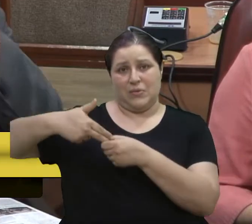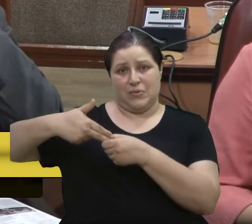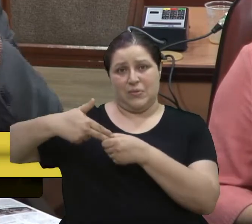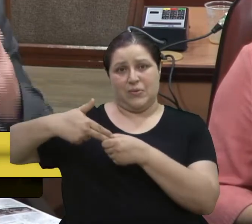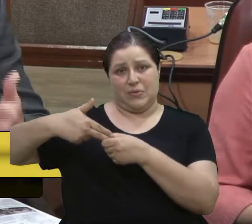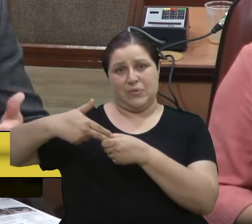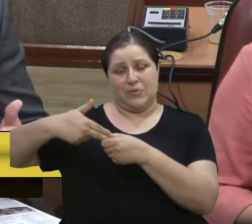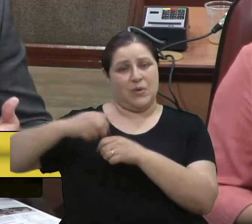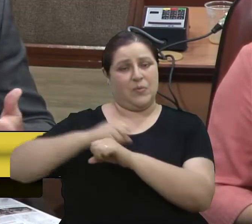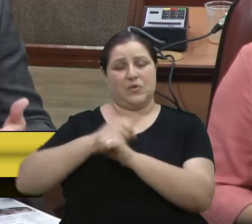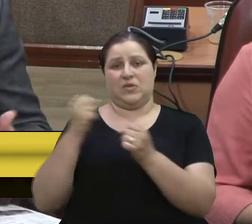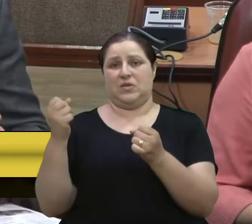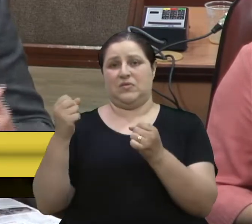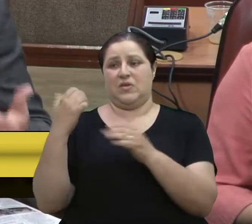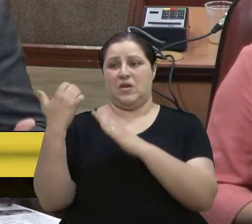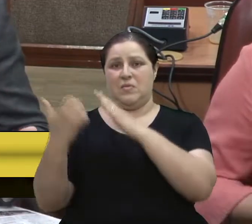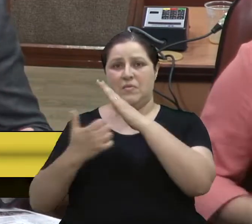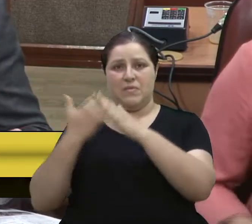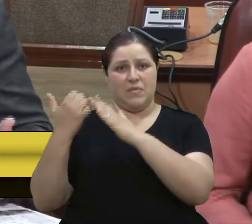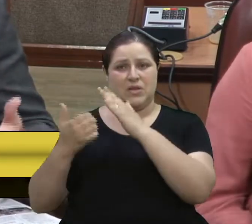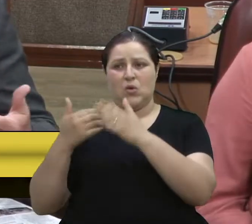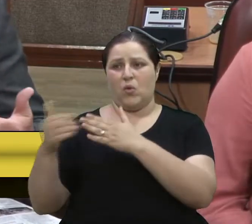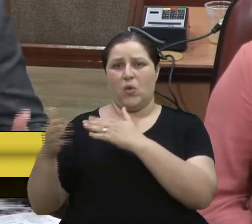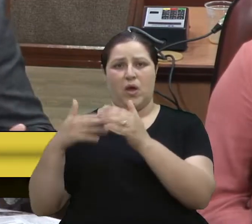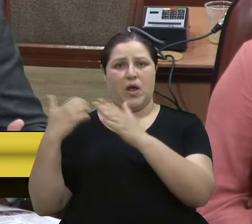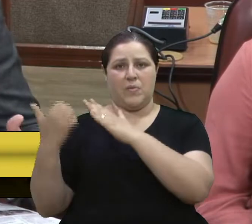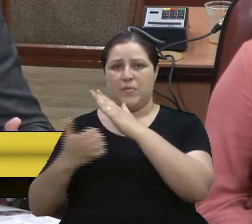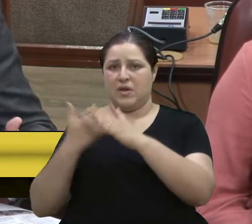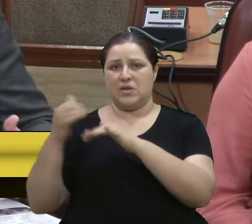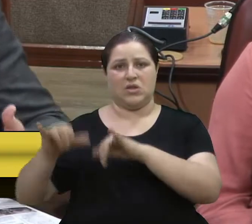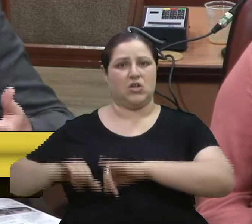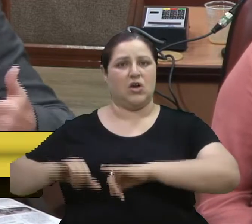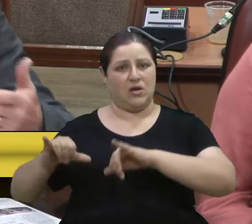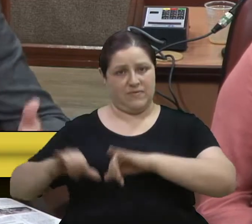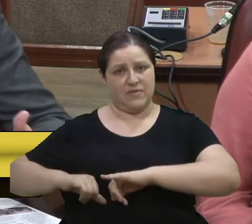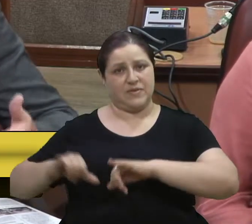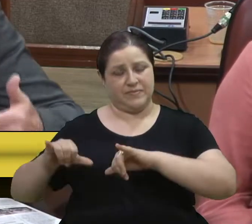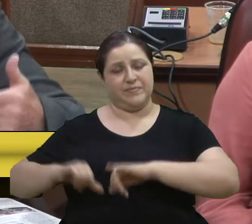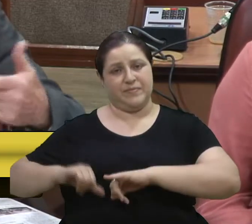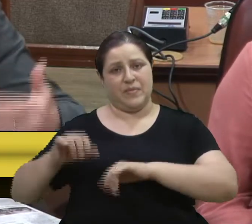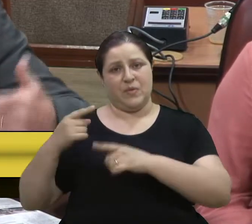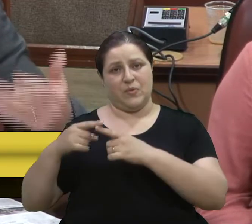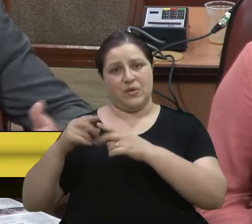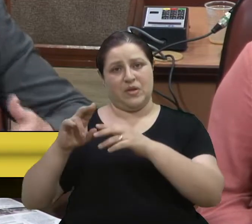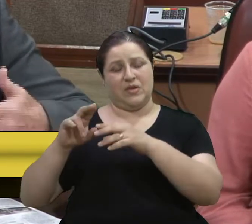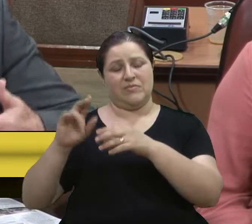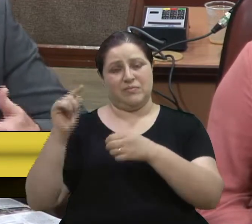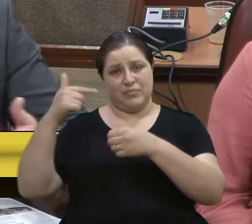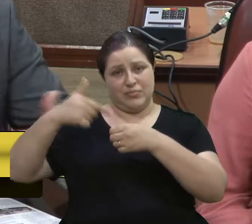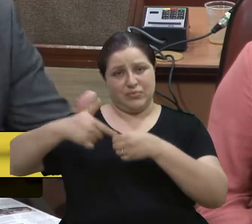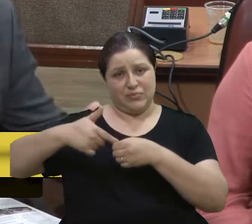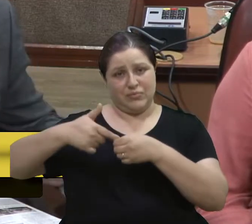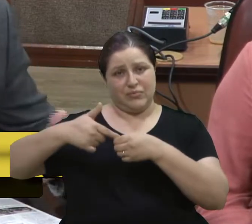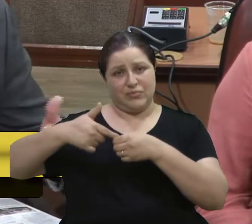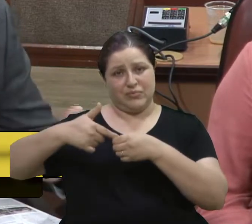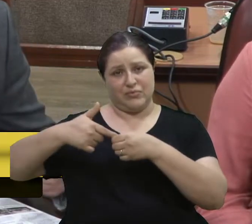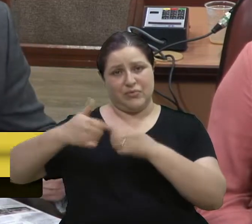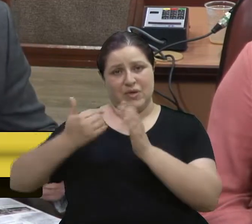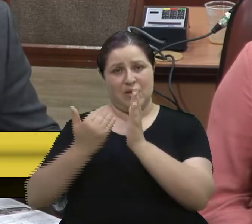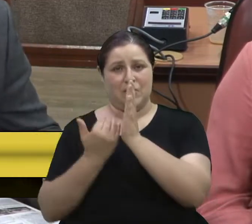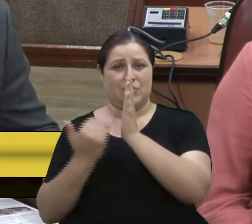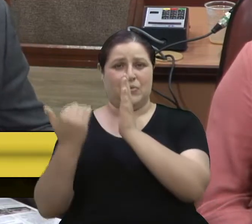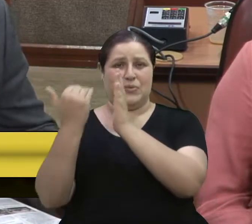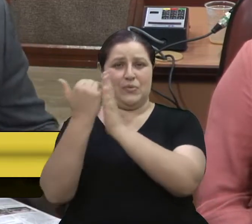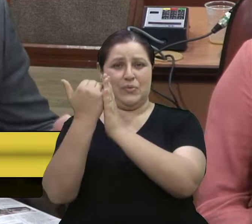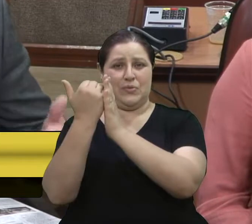compreendemos. empresa, uma empresa, qualquer empresa está sofrendo o aumento, o aumento do combustível repercute em todos os setores